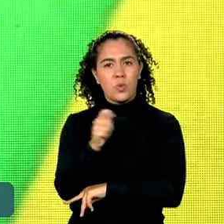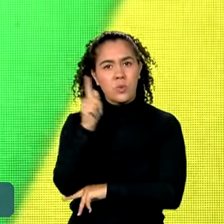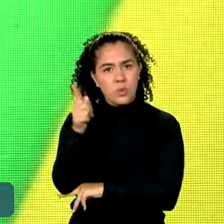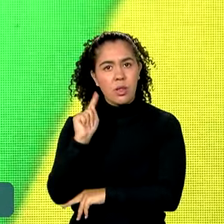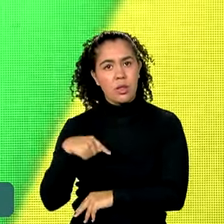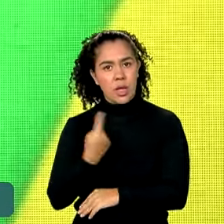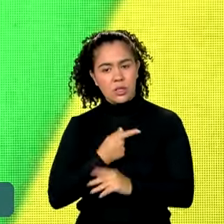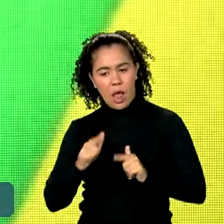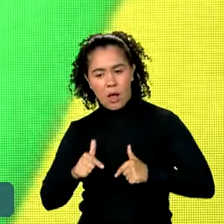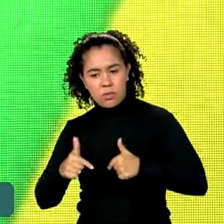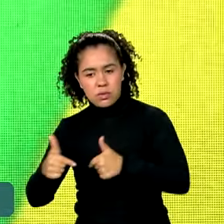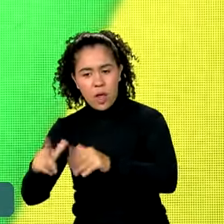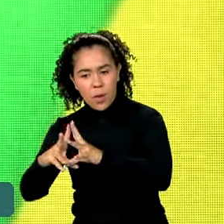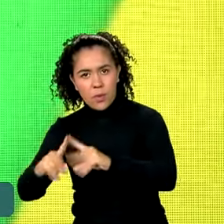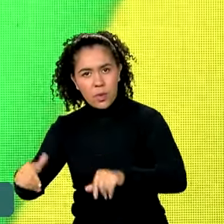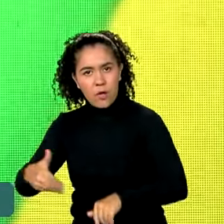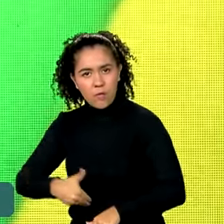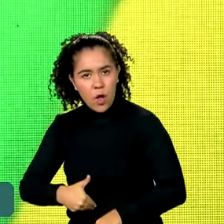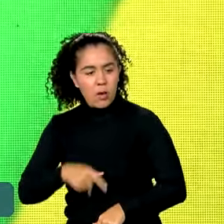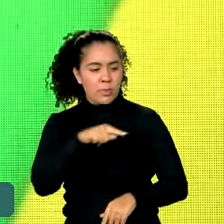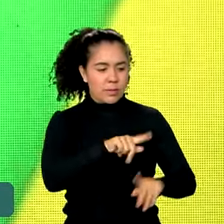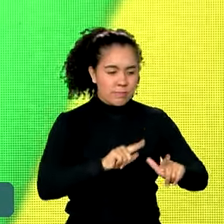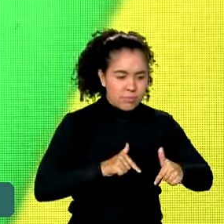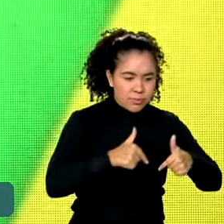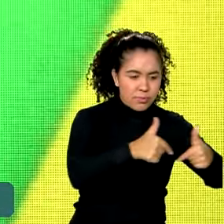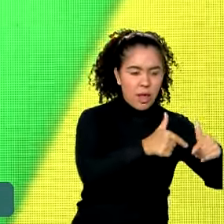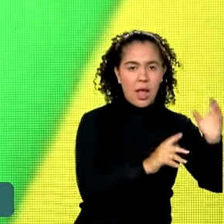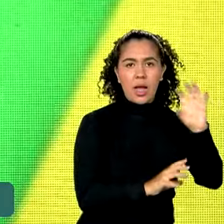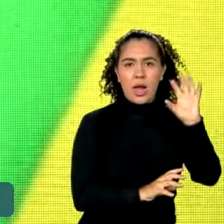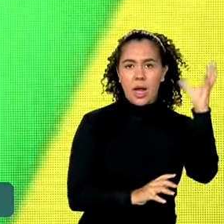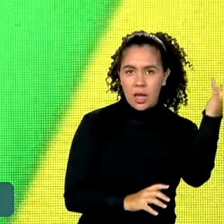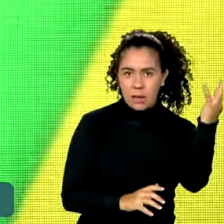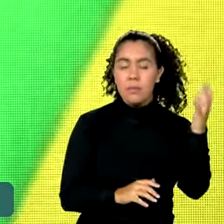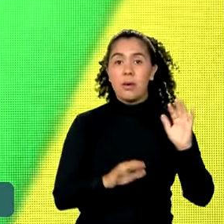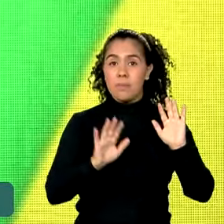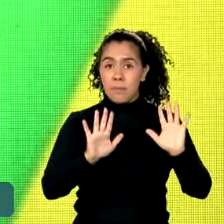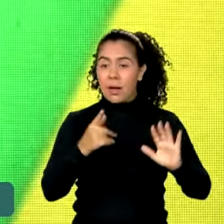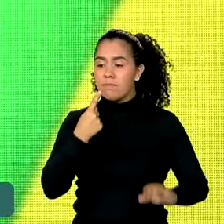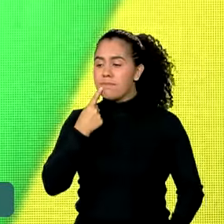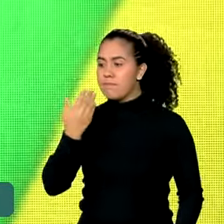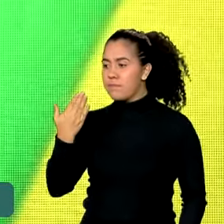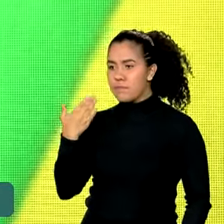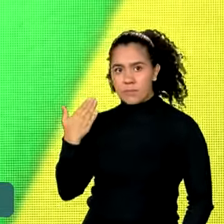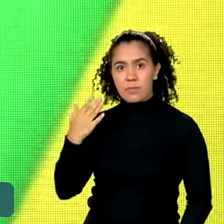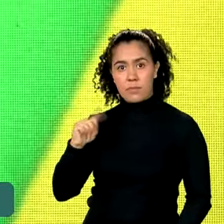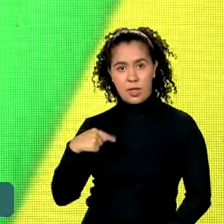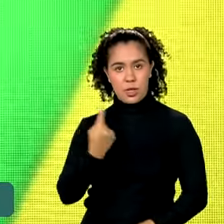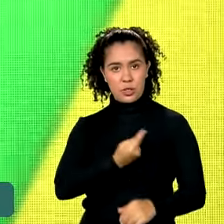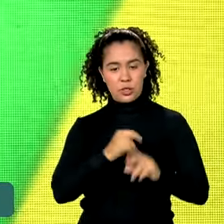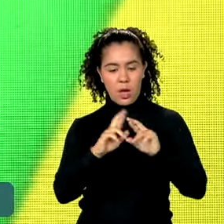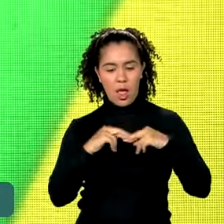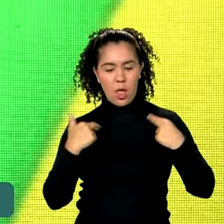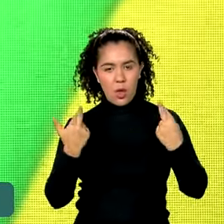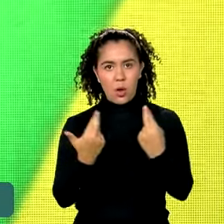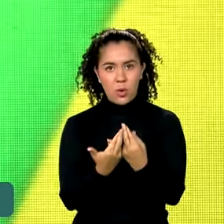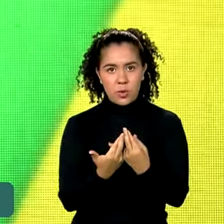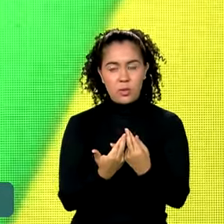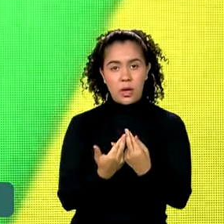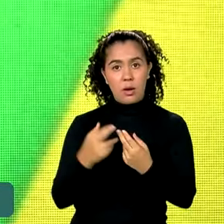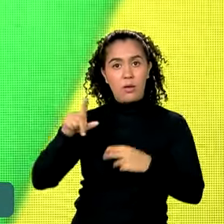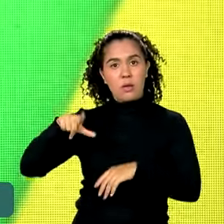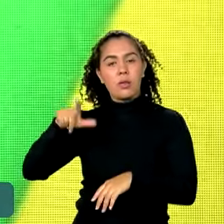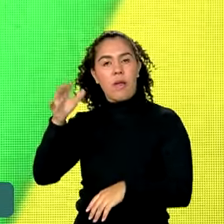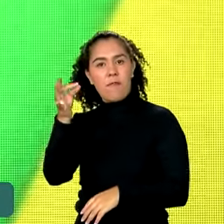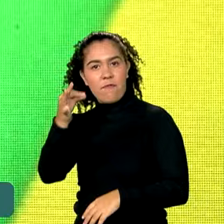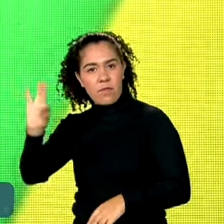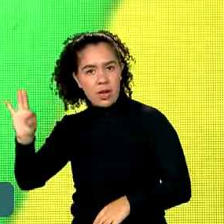a fome de um lado e a mudança climática do outro. Recentemente, em reunião de cúpula dos Estados Unidos com a França,